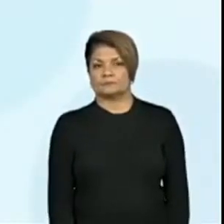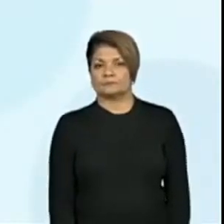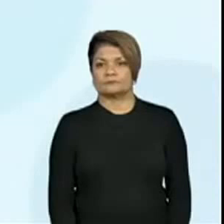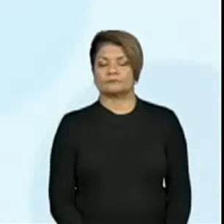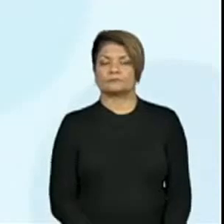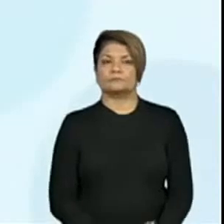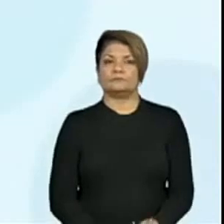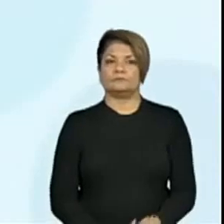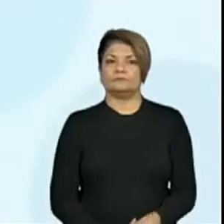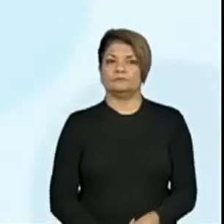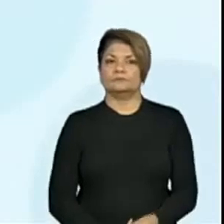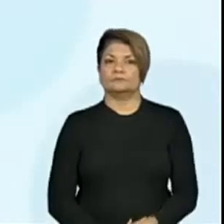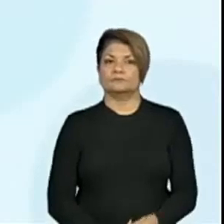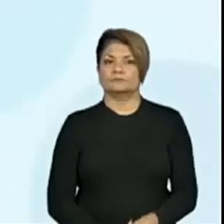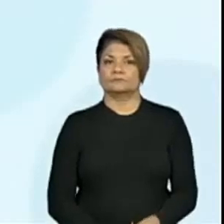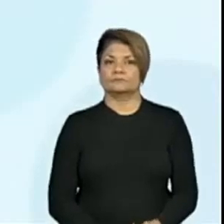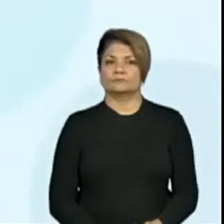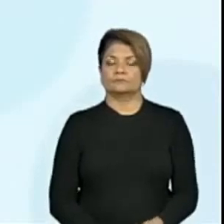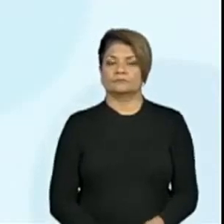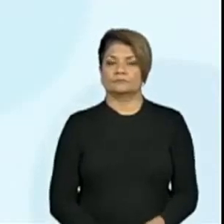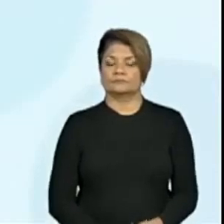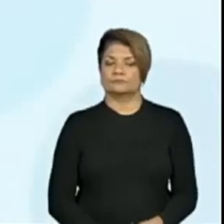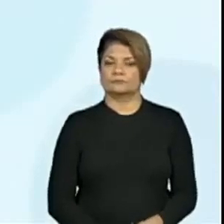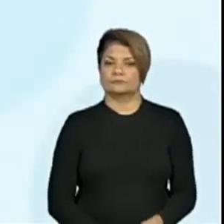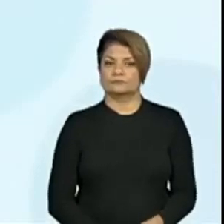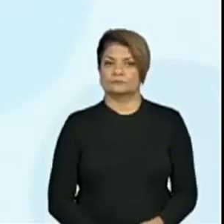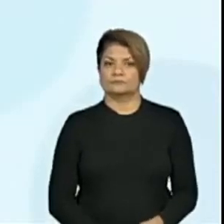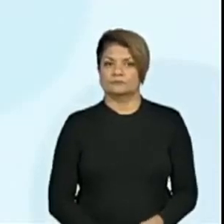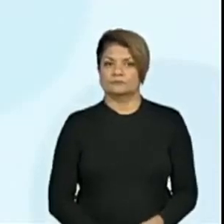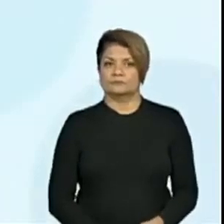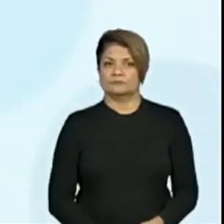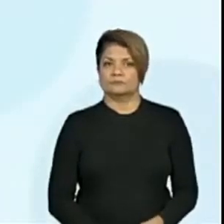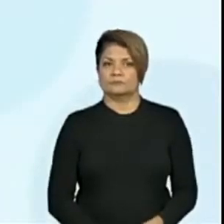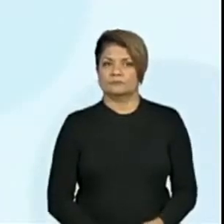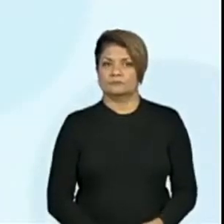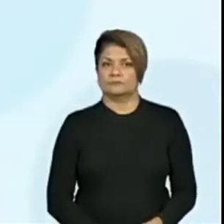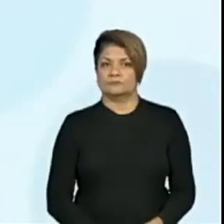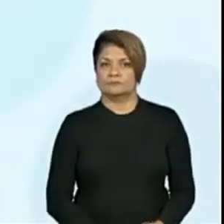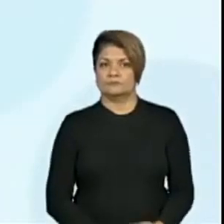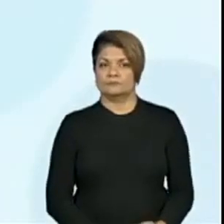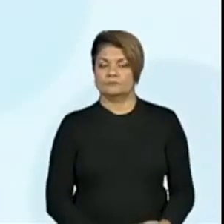Os doentes também são guardiões. É, guardiões.